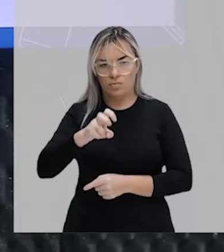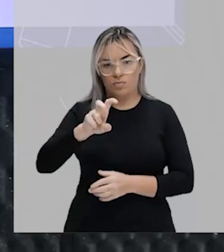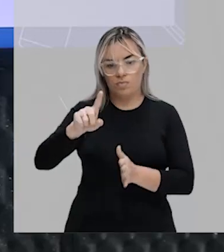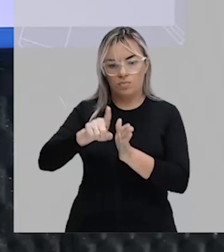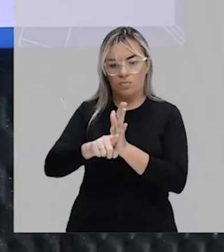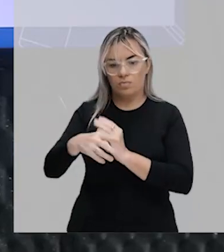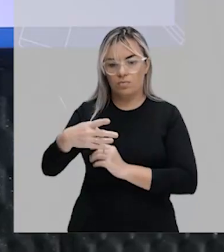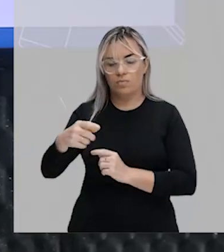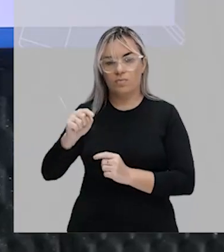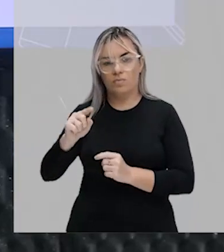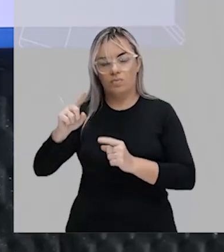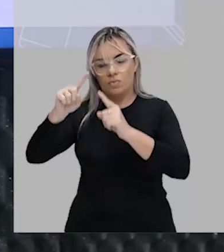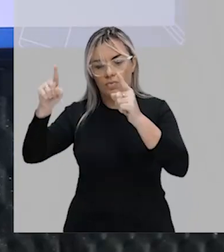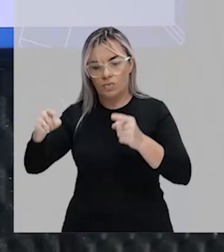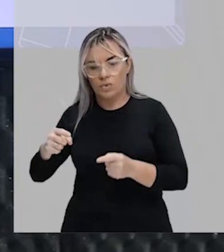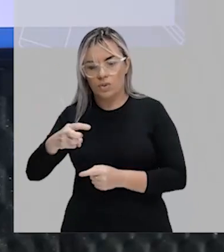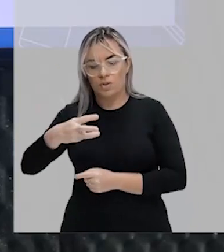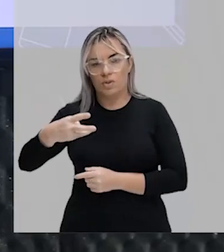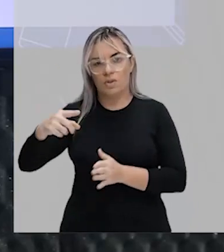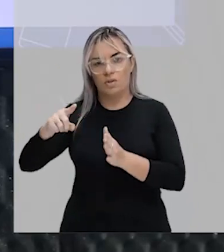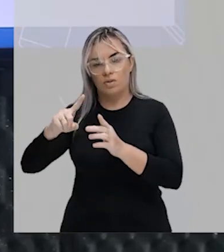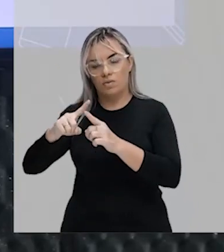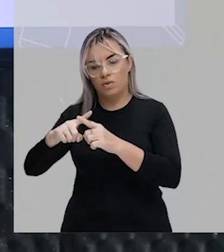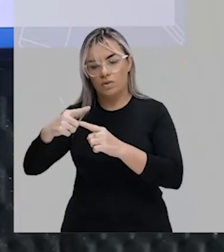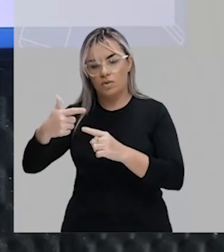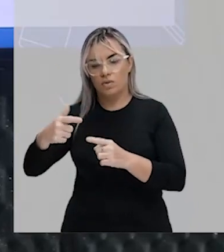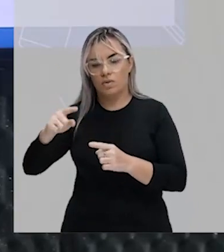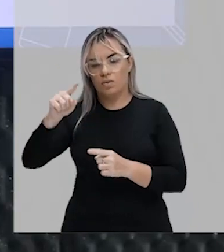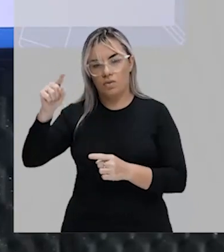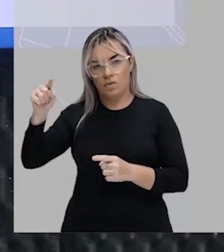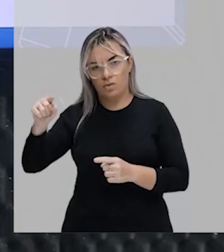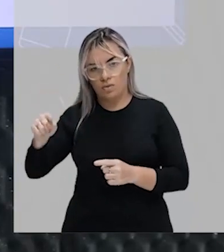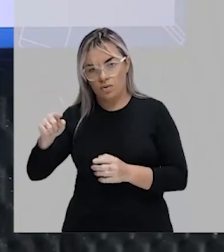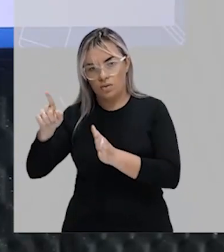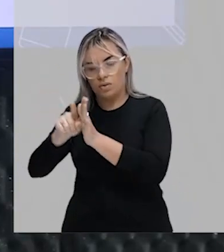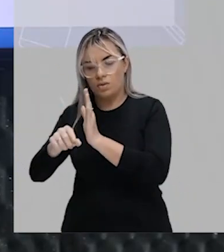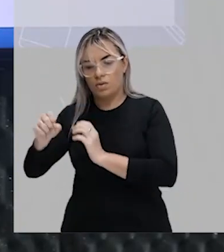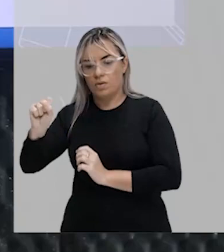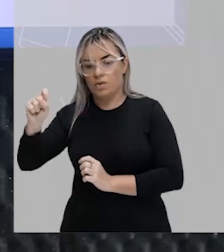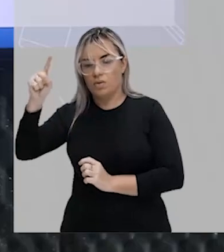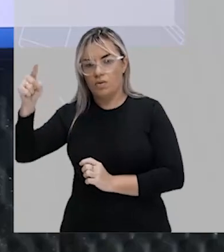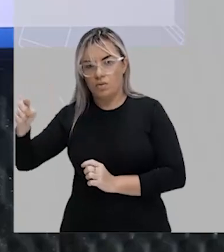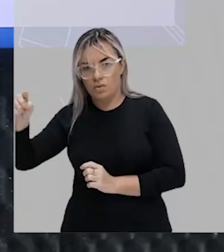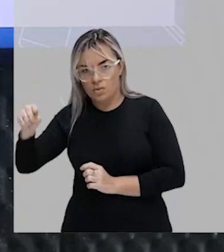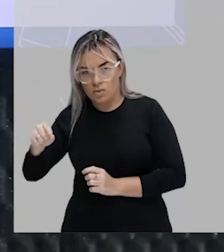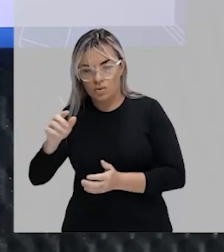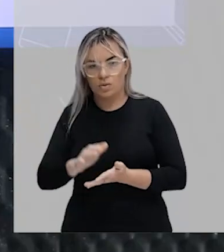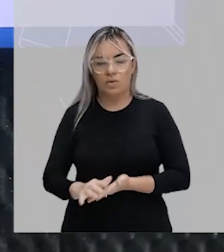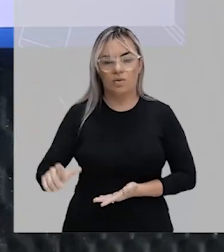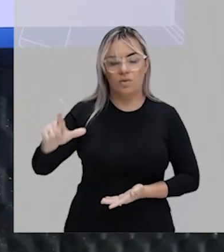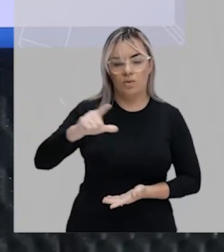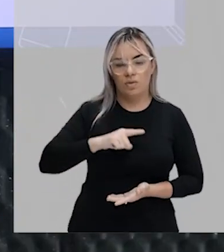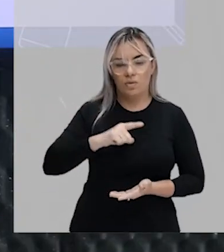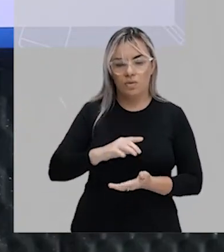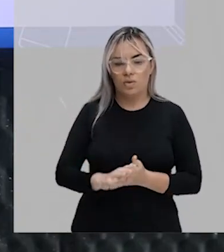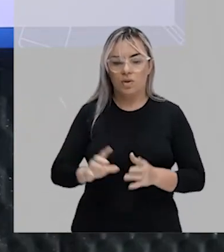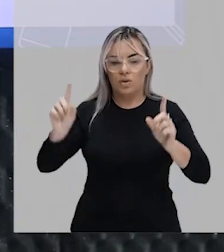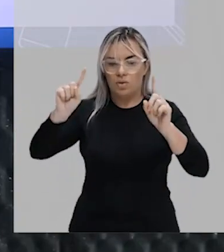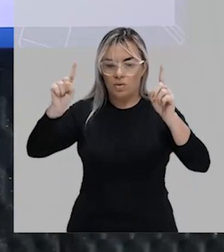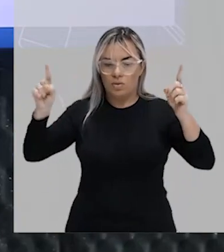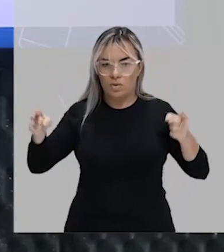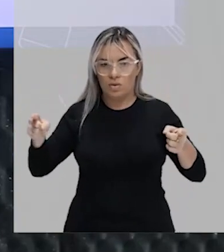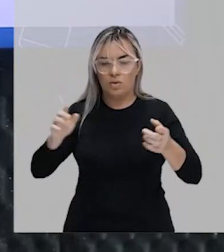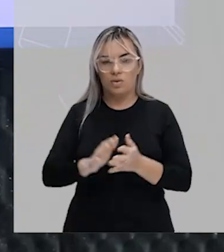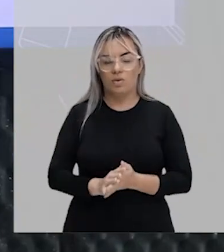multiplica 3 vezes 2, fechou aqui tudinho, menos 8, tá? Então, veja, aqui eu tenho parênteses, eu